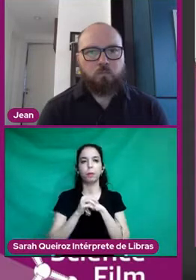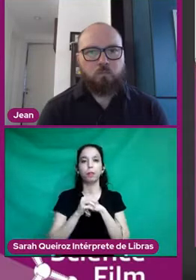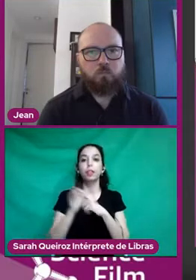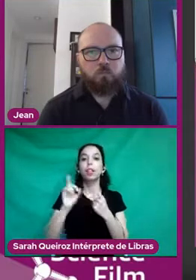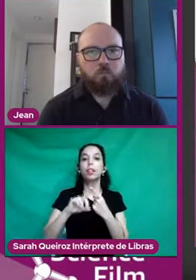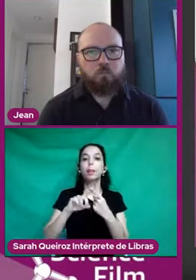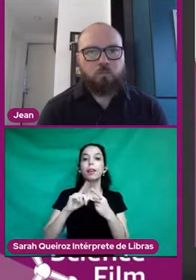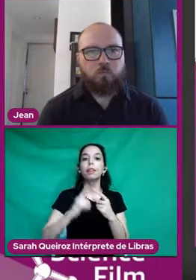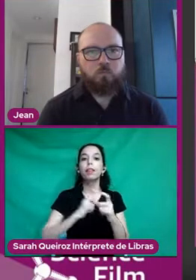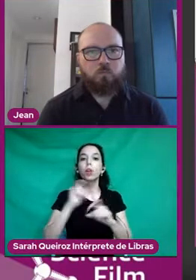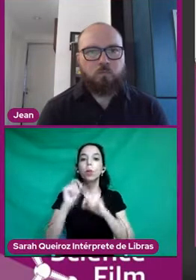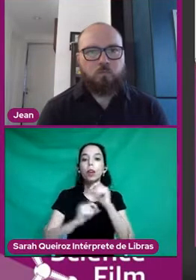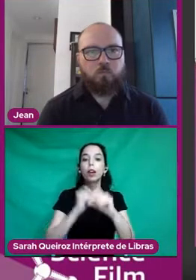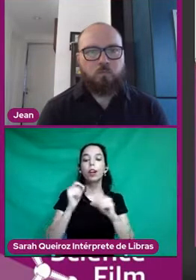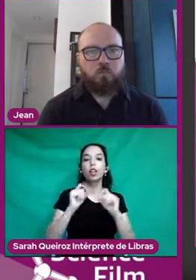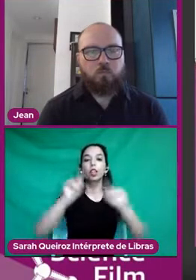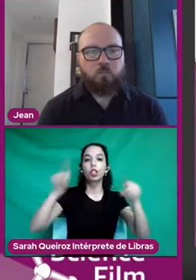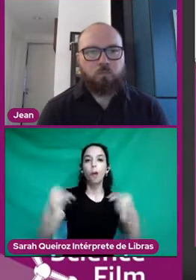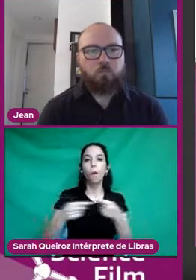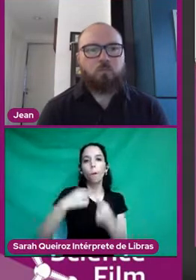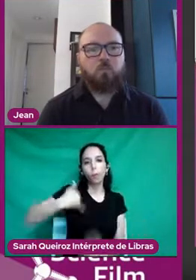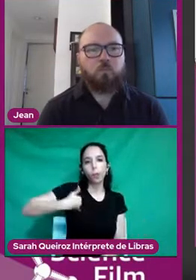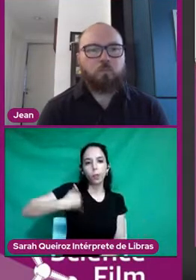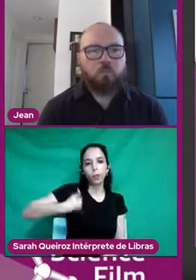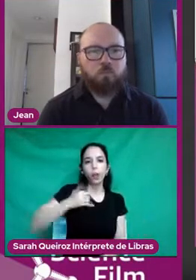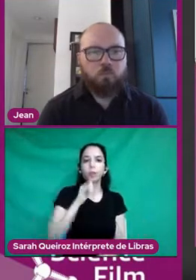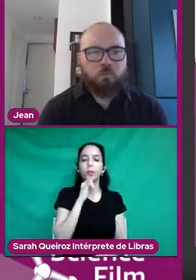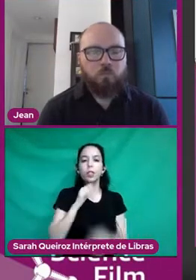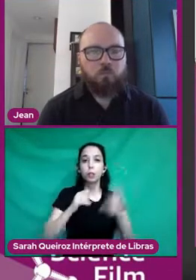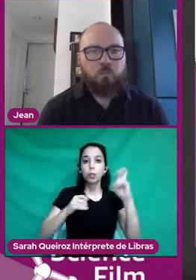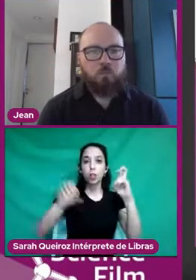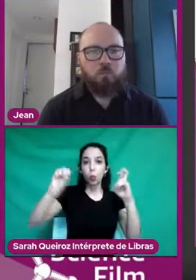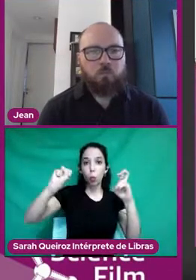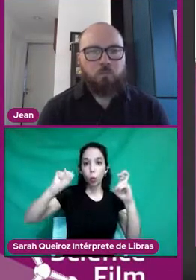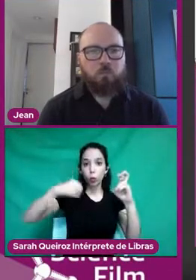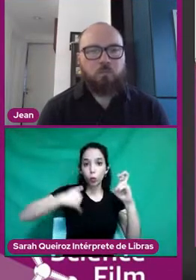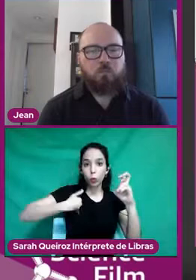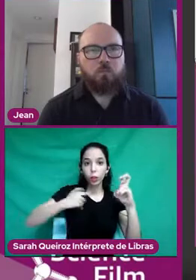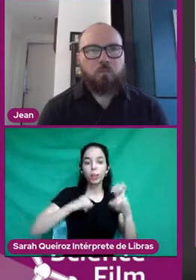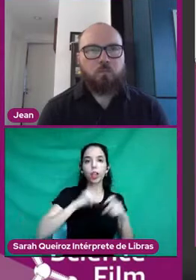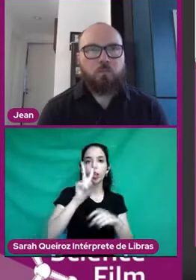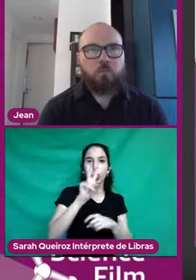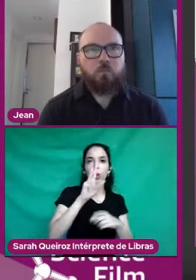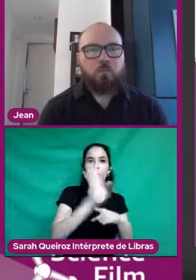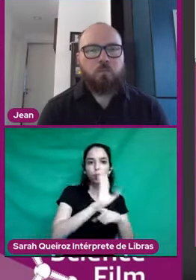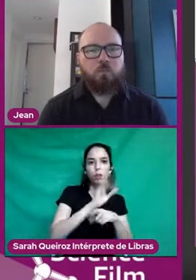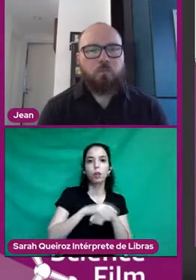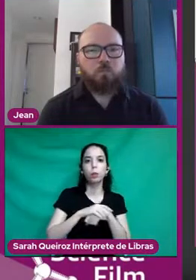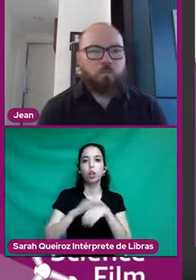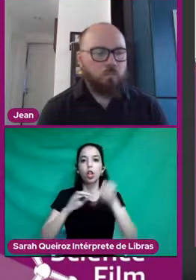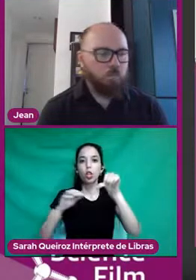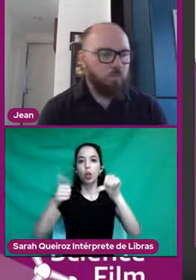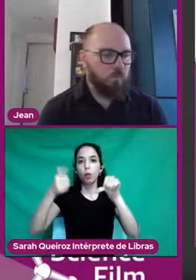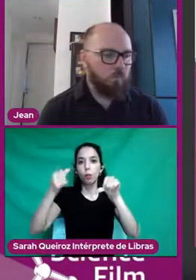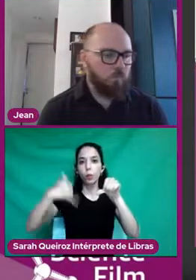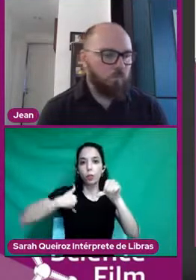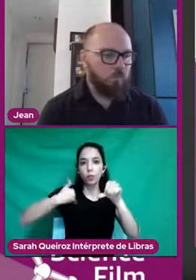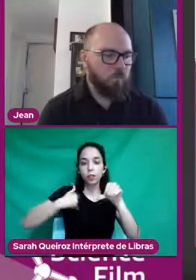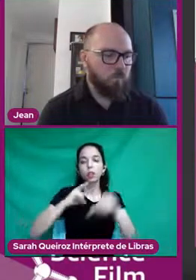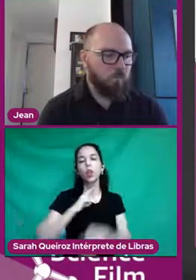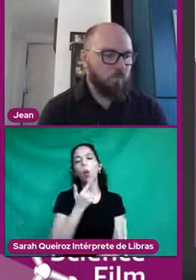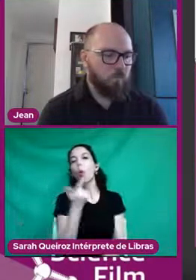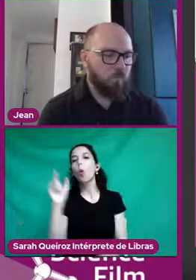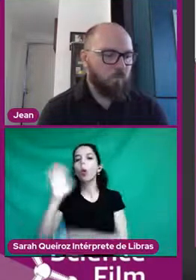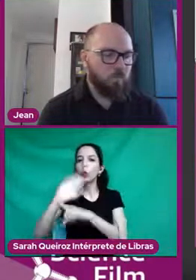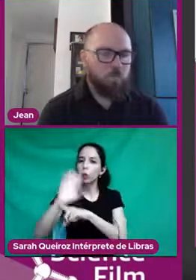pela faixa etária. Então, de 5 a 8 anos a gente tem dois filmes, de 9 a 11 anos a gente tem outros filmes indicados para